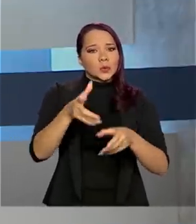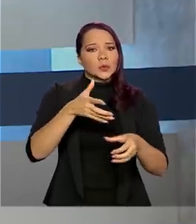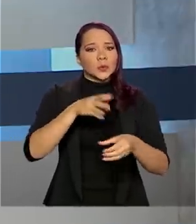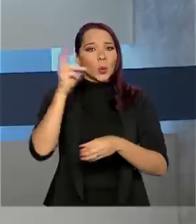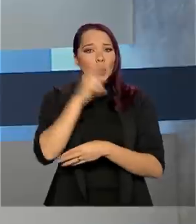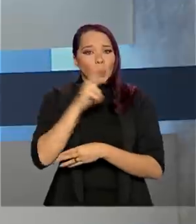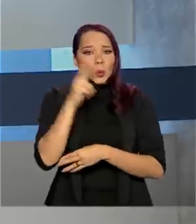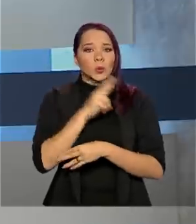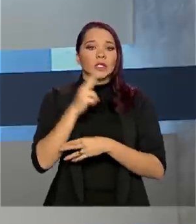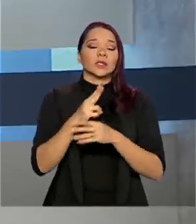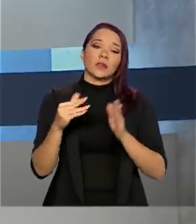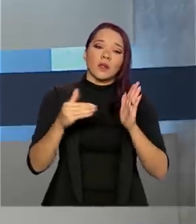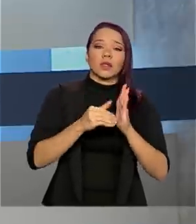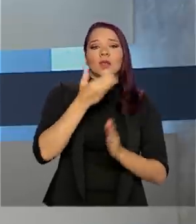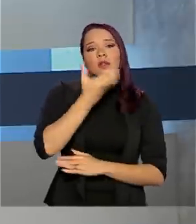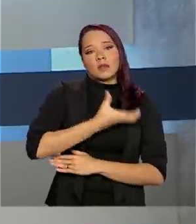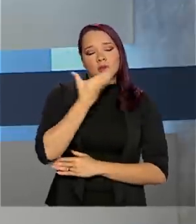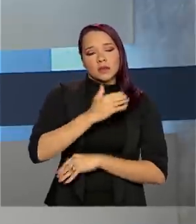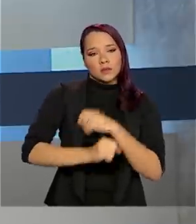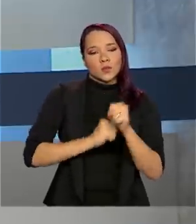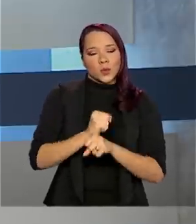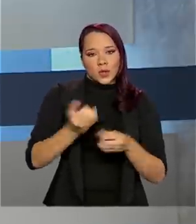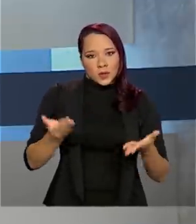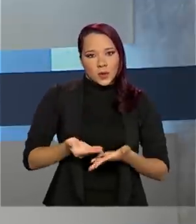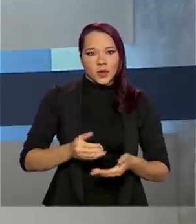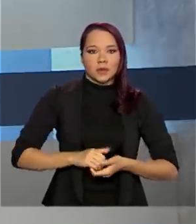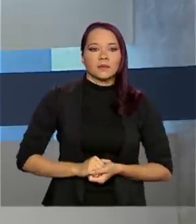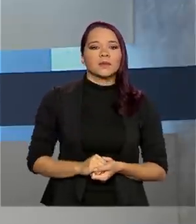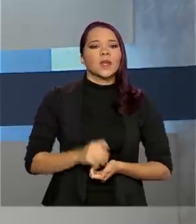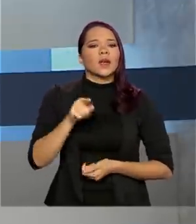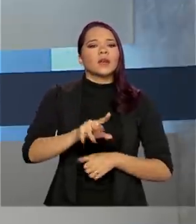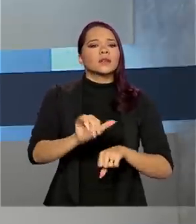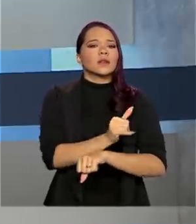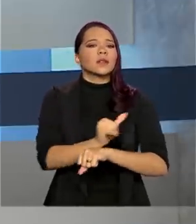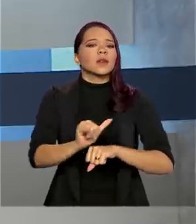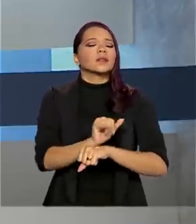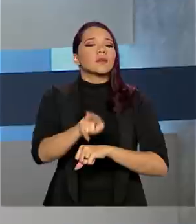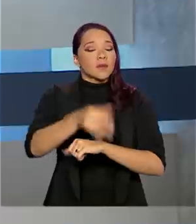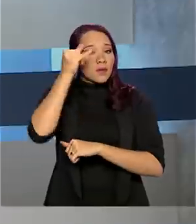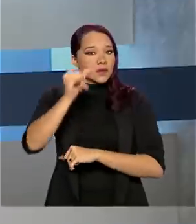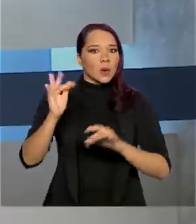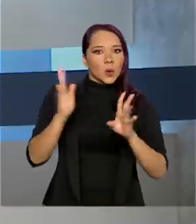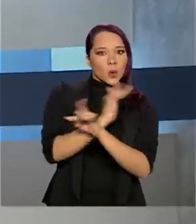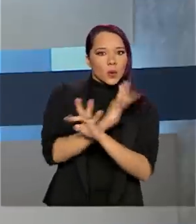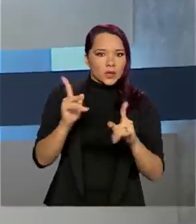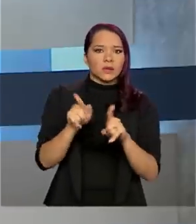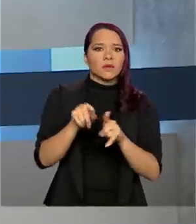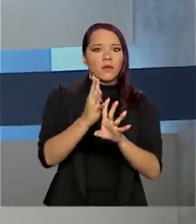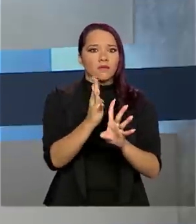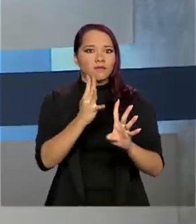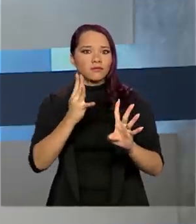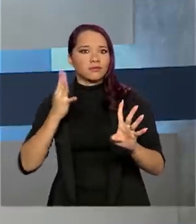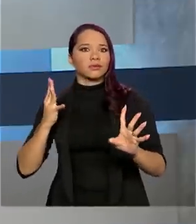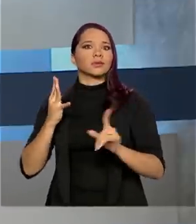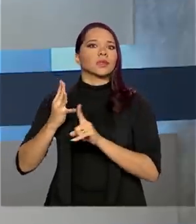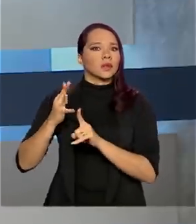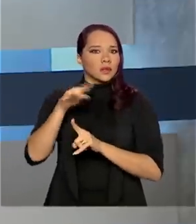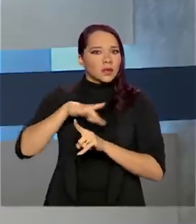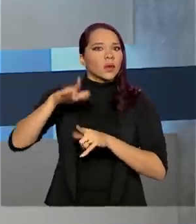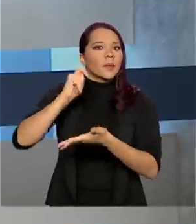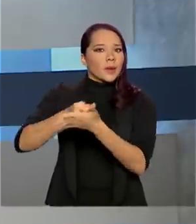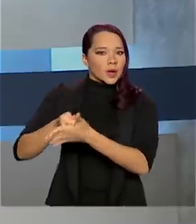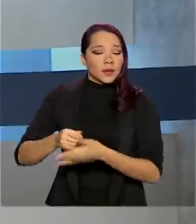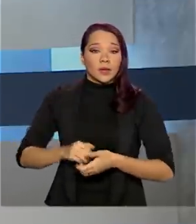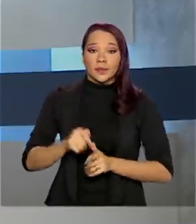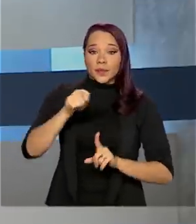nacional, portanto, até dezembro deste ano. A medida é para evitar aglomeração e filas nos canais de pagamento. Em